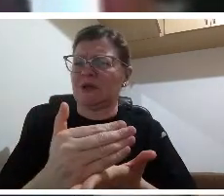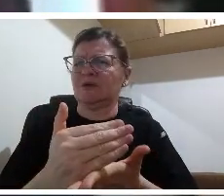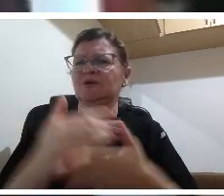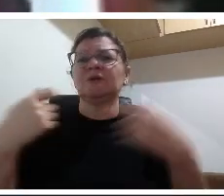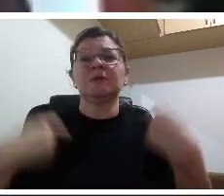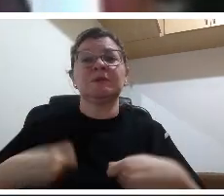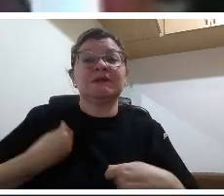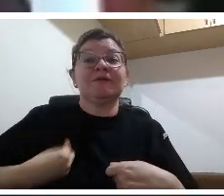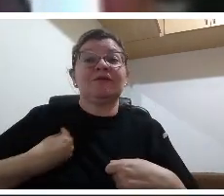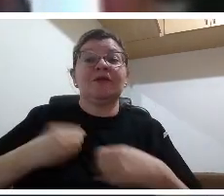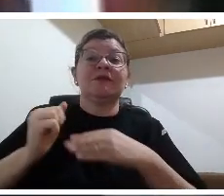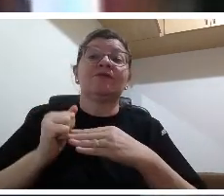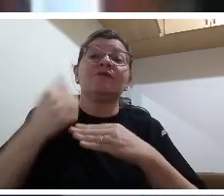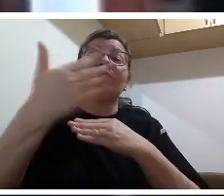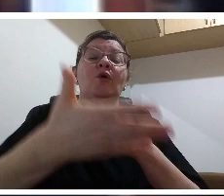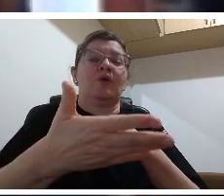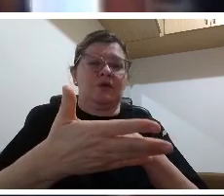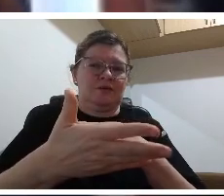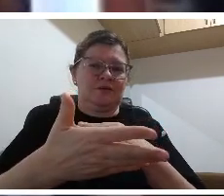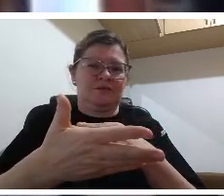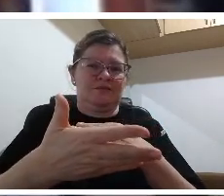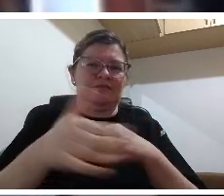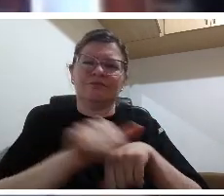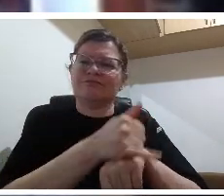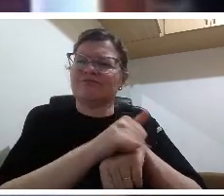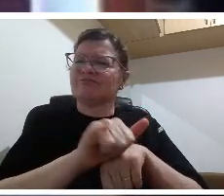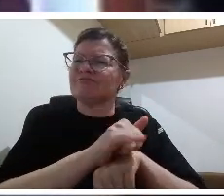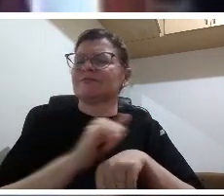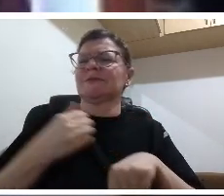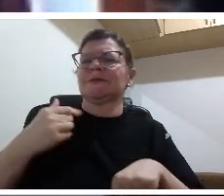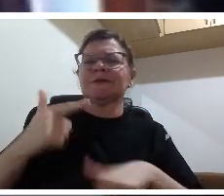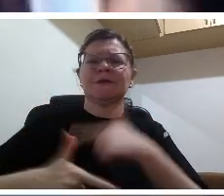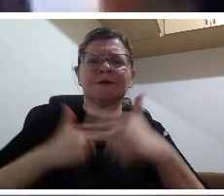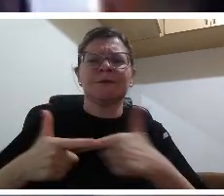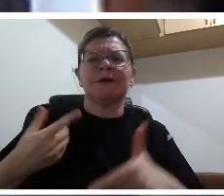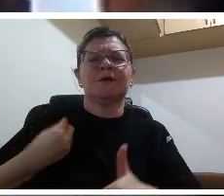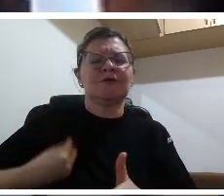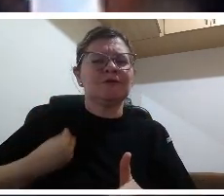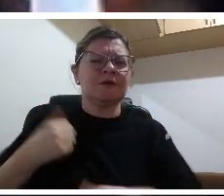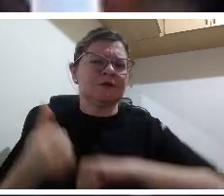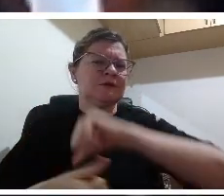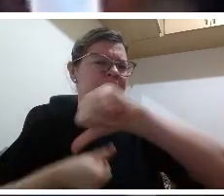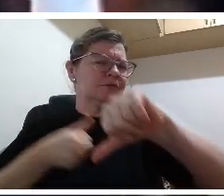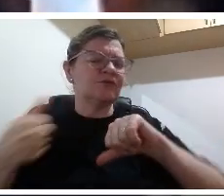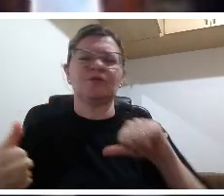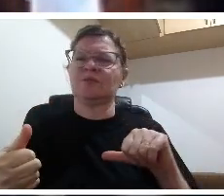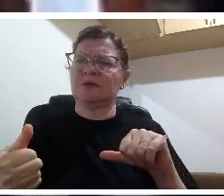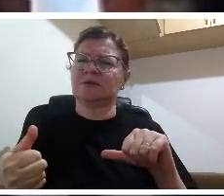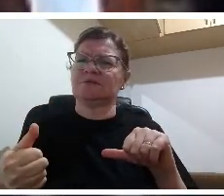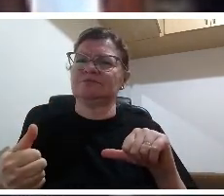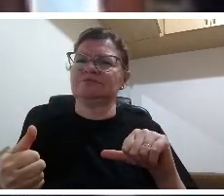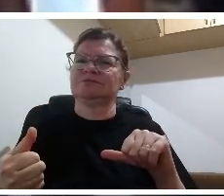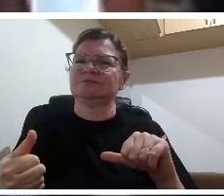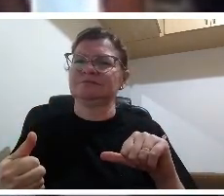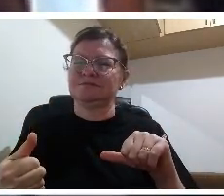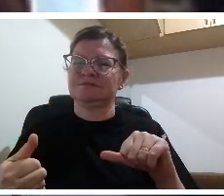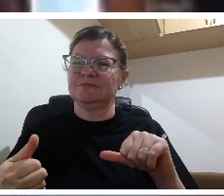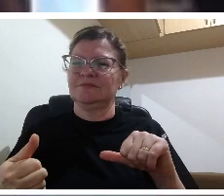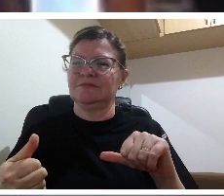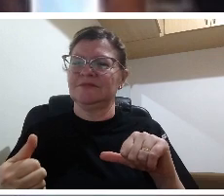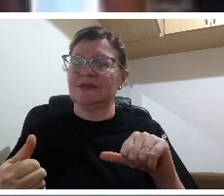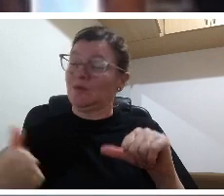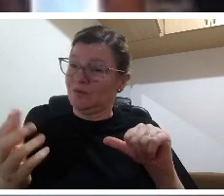científico ele tem que ter um significado já disse que é a sua dimensão